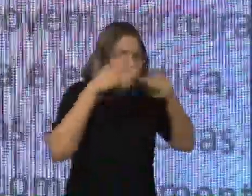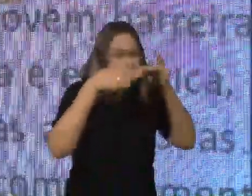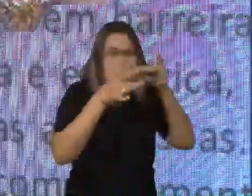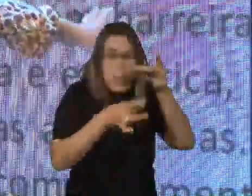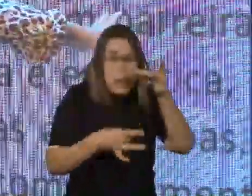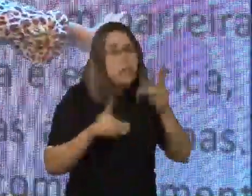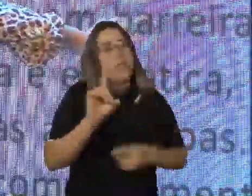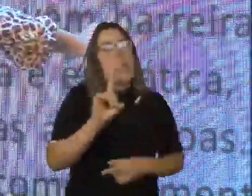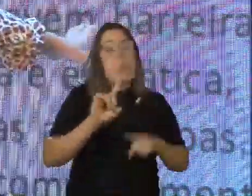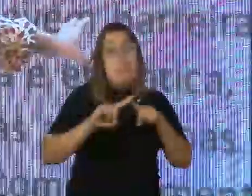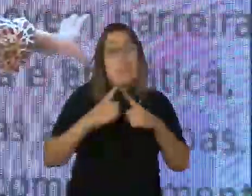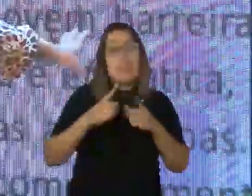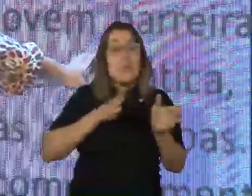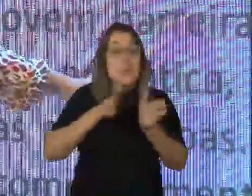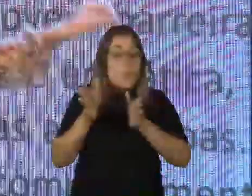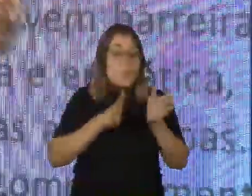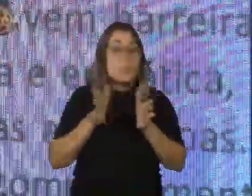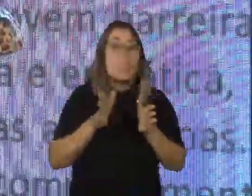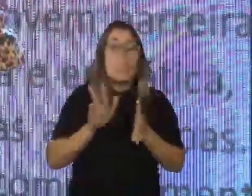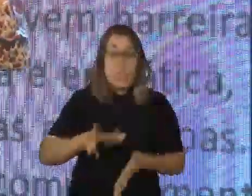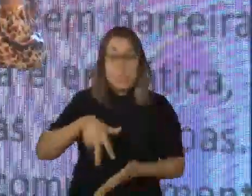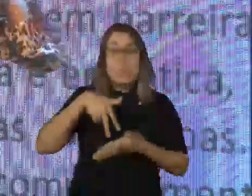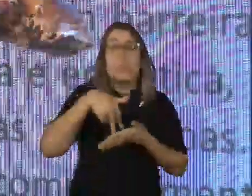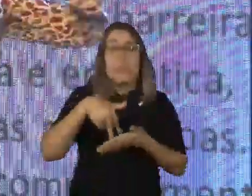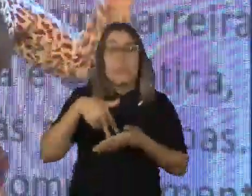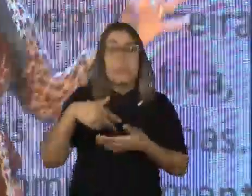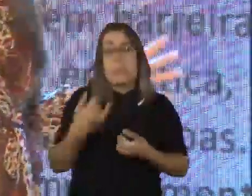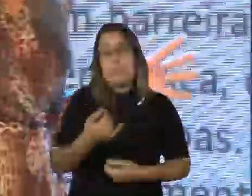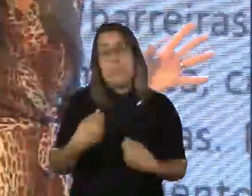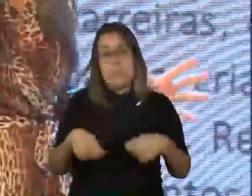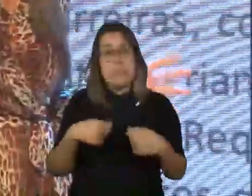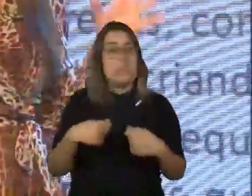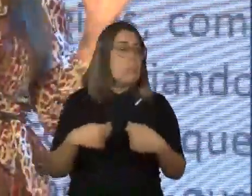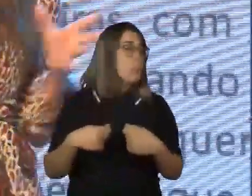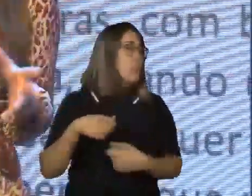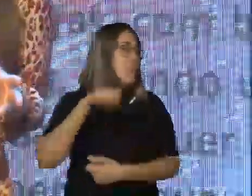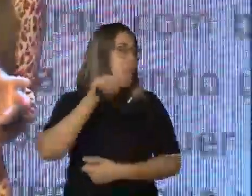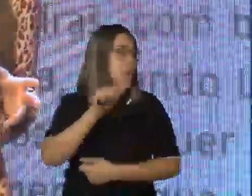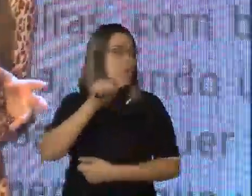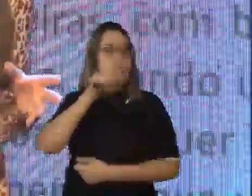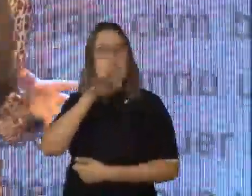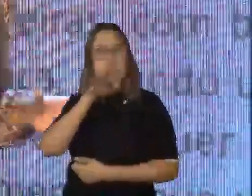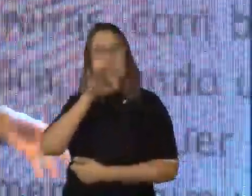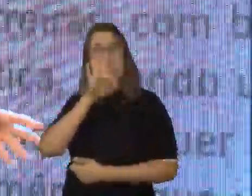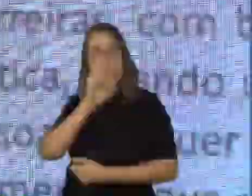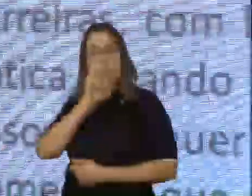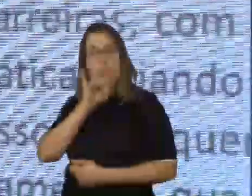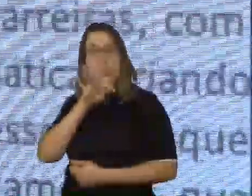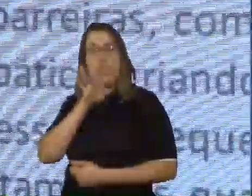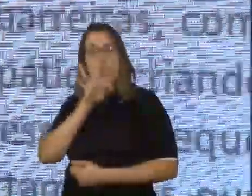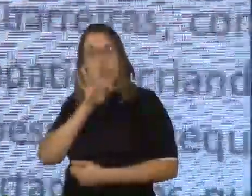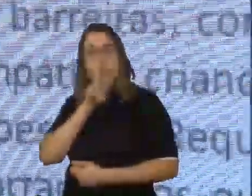mas eu quero falar da acessibilidade atitudinal, que eu acho que é a rainha das acessibilidades, é a mãe de todas as acessibilidades.